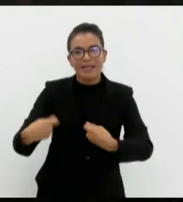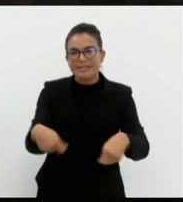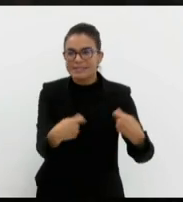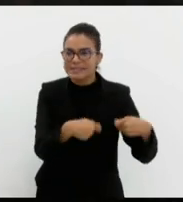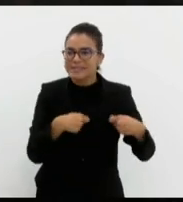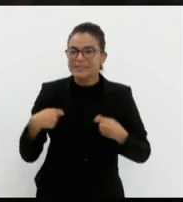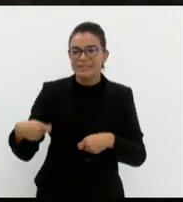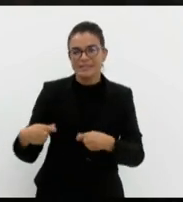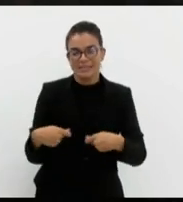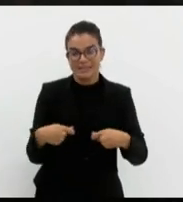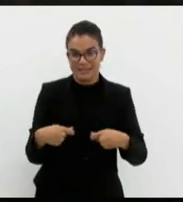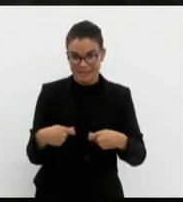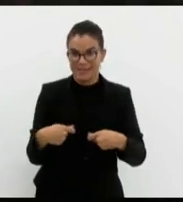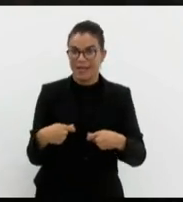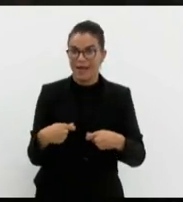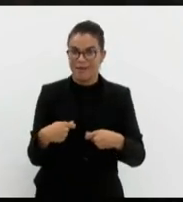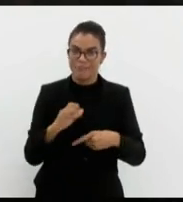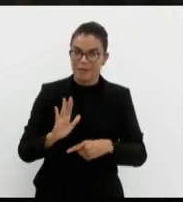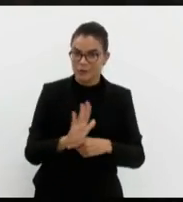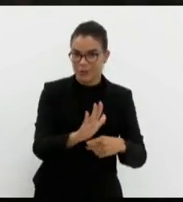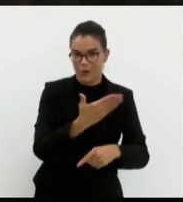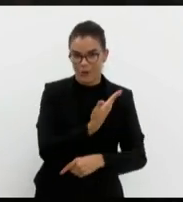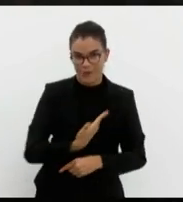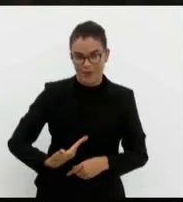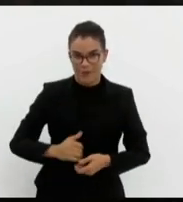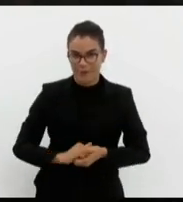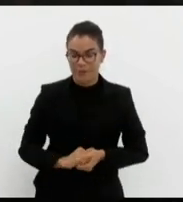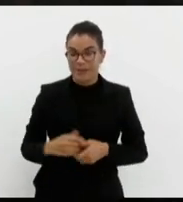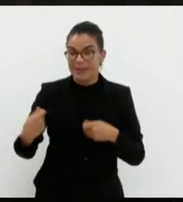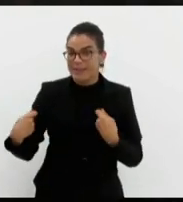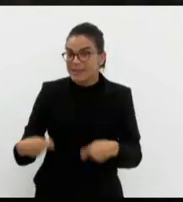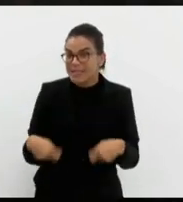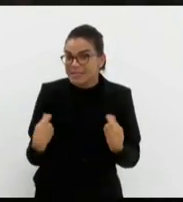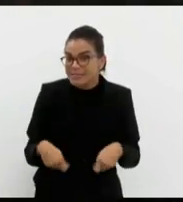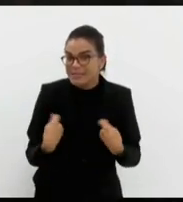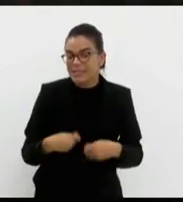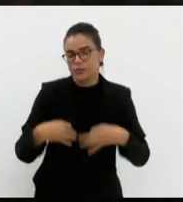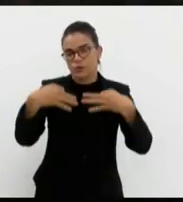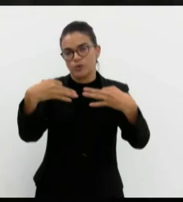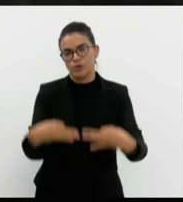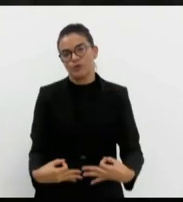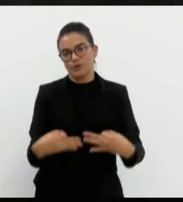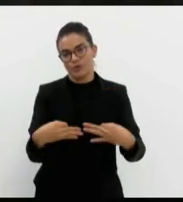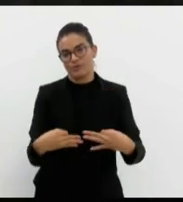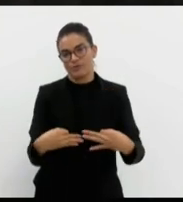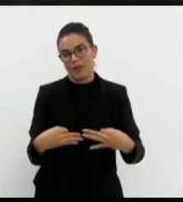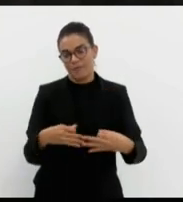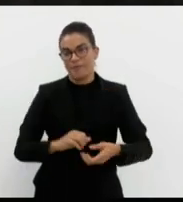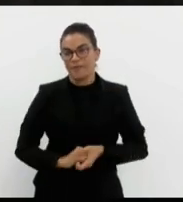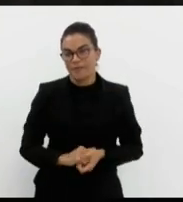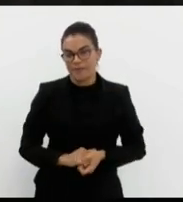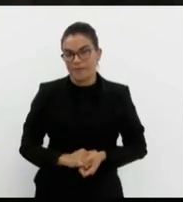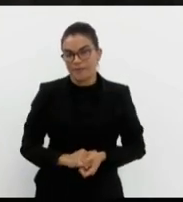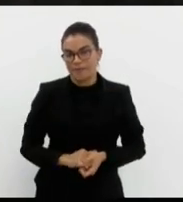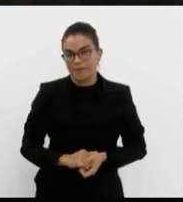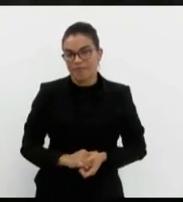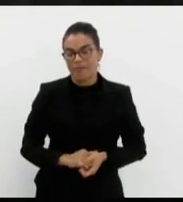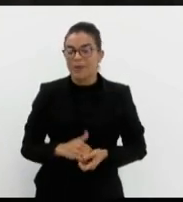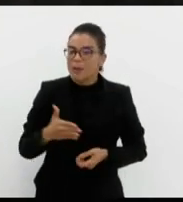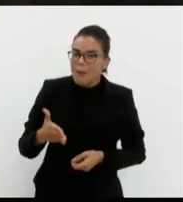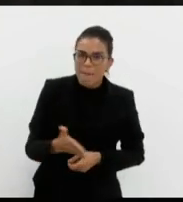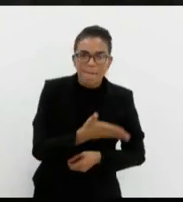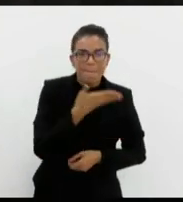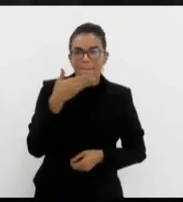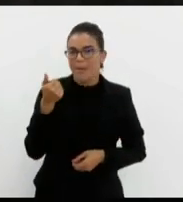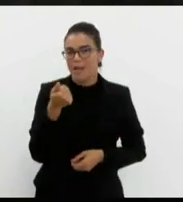ao governo, demandas justas e corretas de melhorar